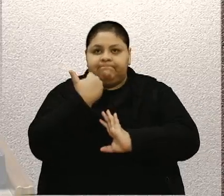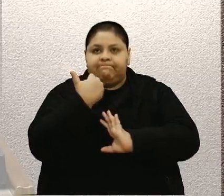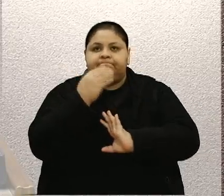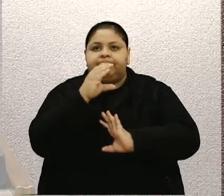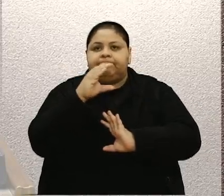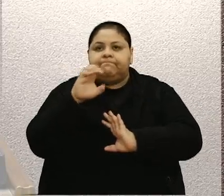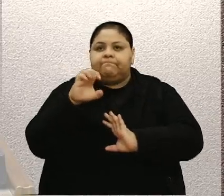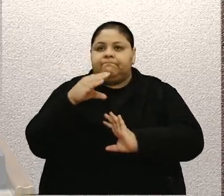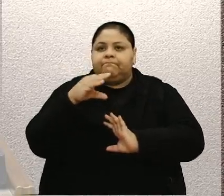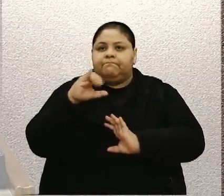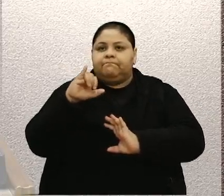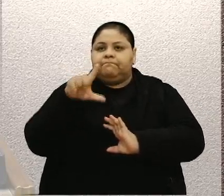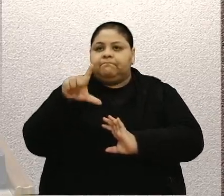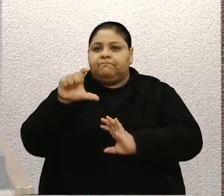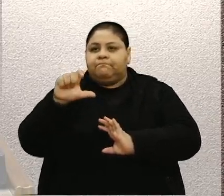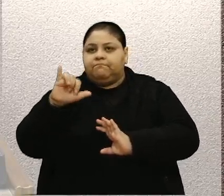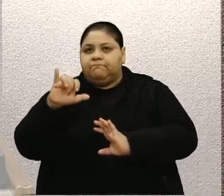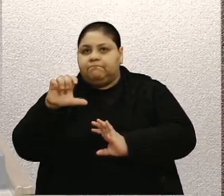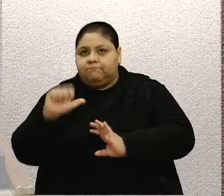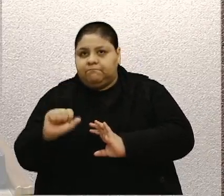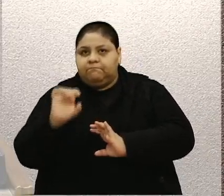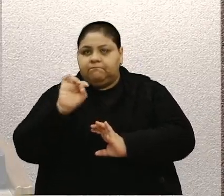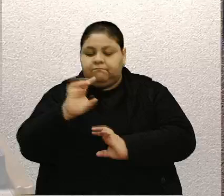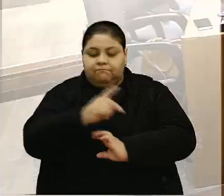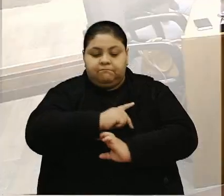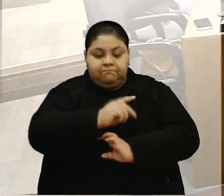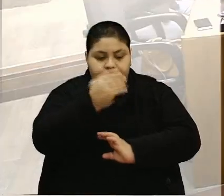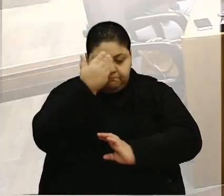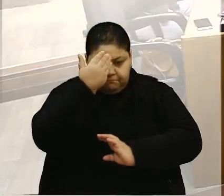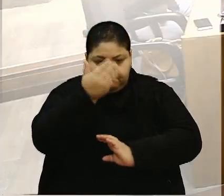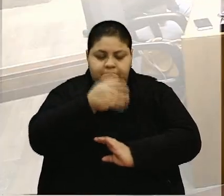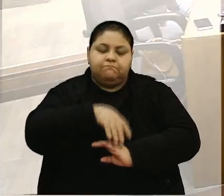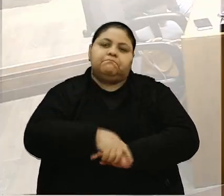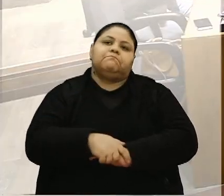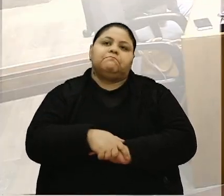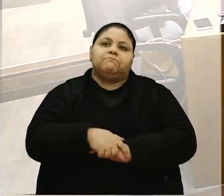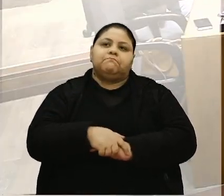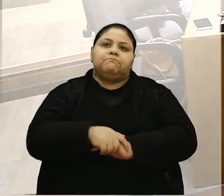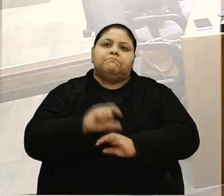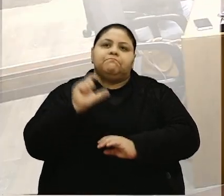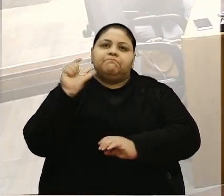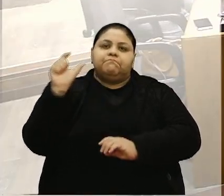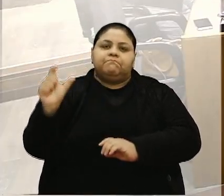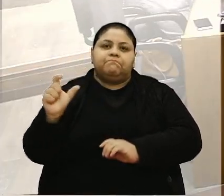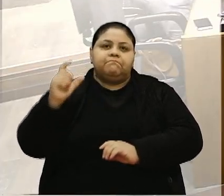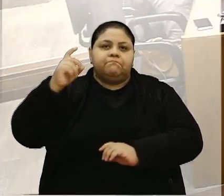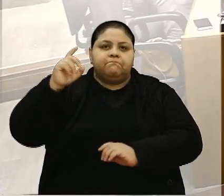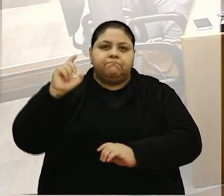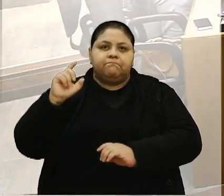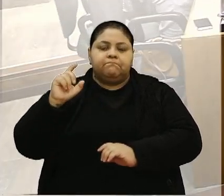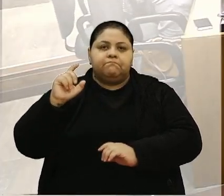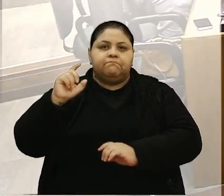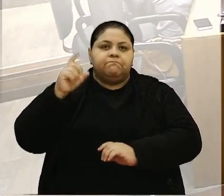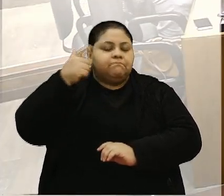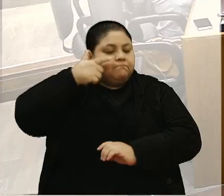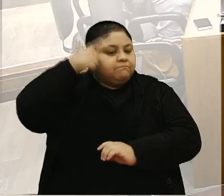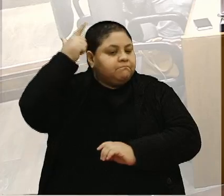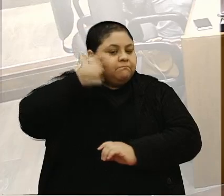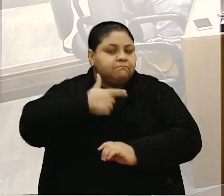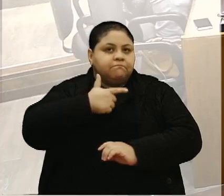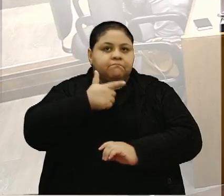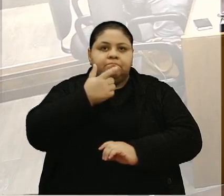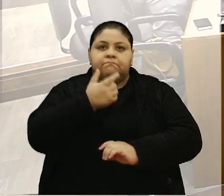Dolores Rodrigues da Fonseca. Era isso, presidente. Obrigado. Com a palavra, vereador Lucas Caranhato. Obrigado. Bom dia,